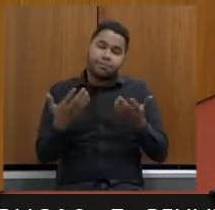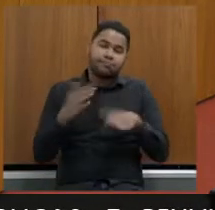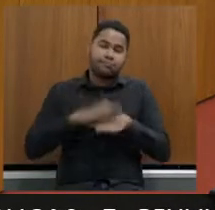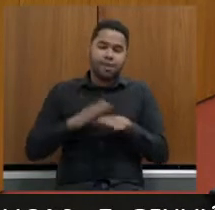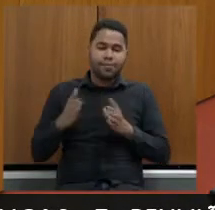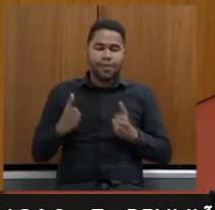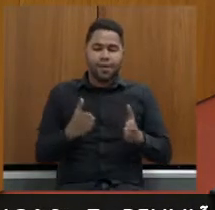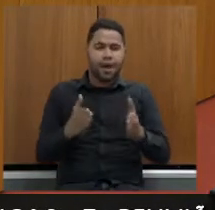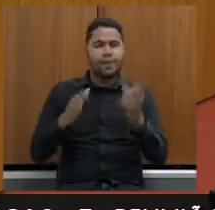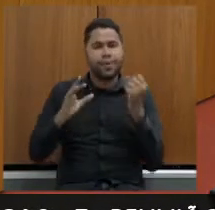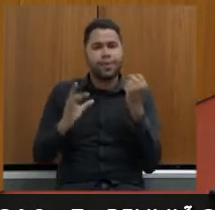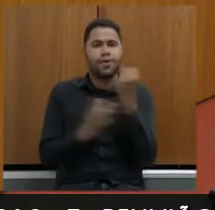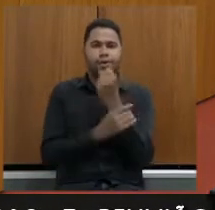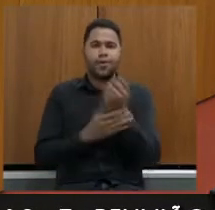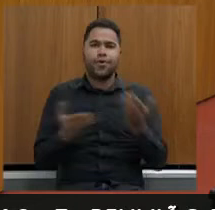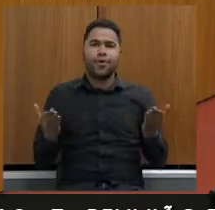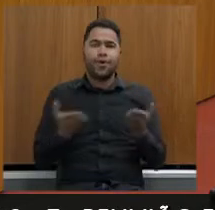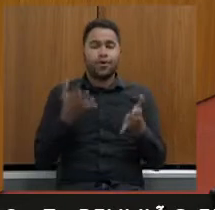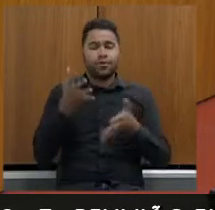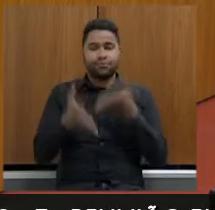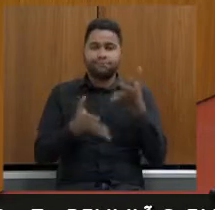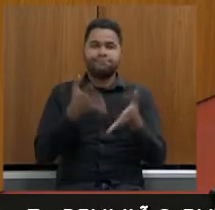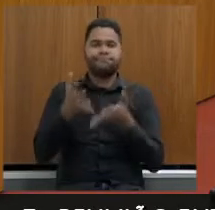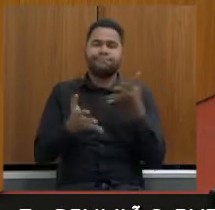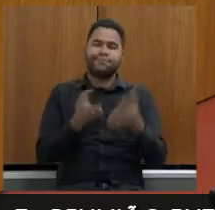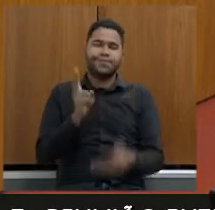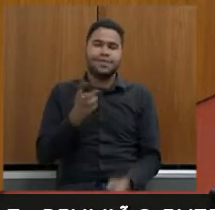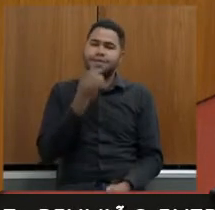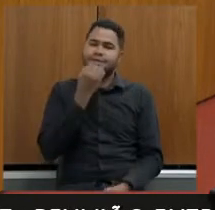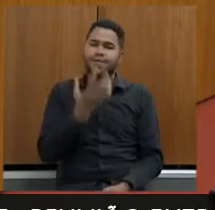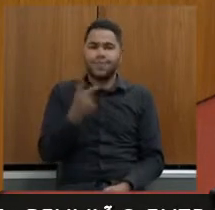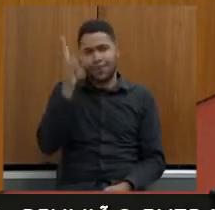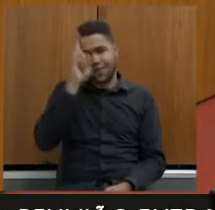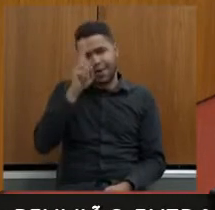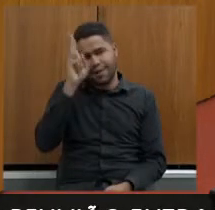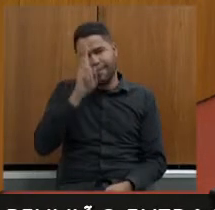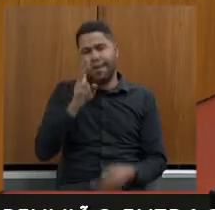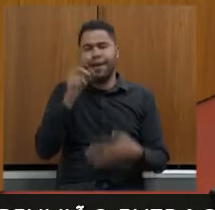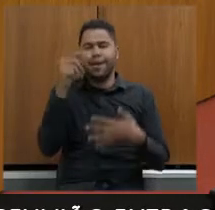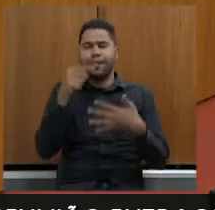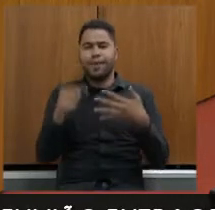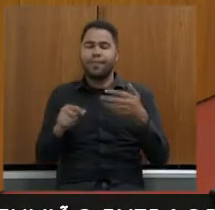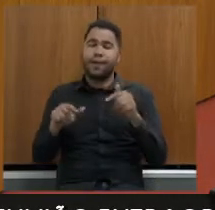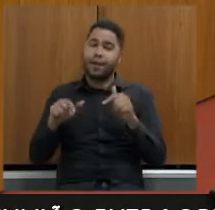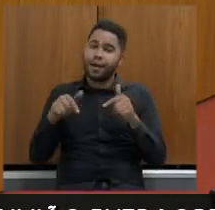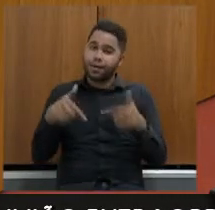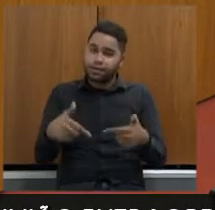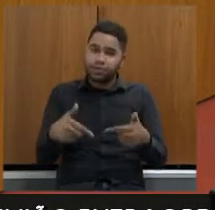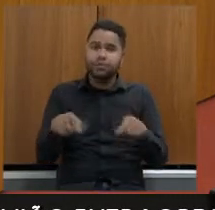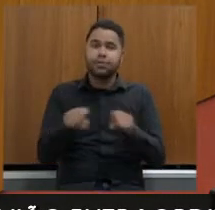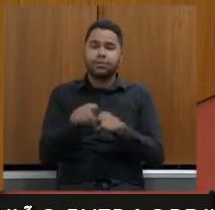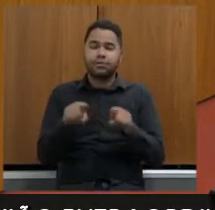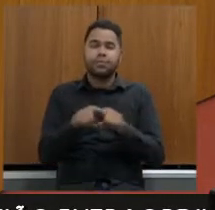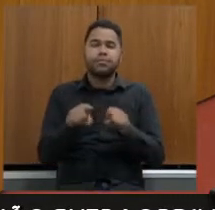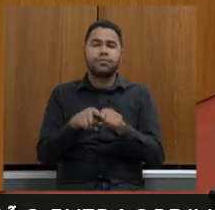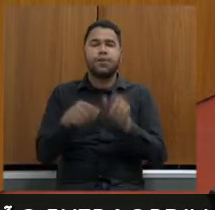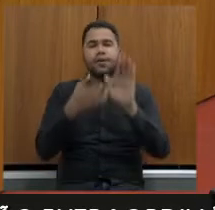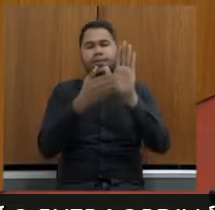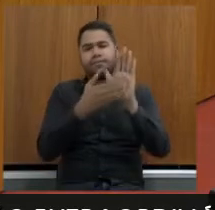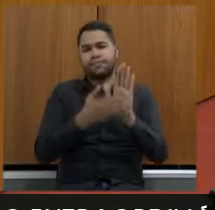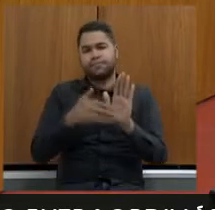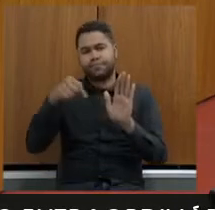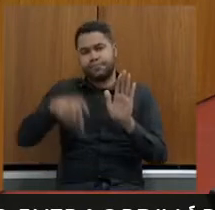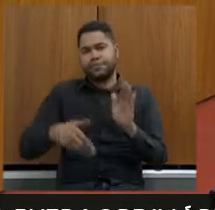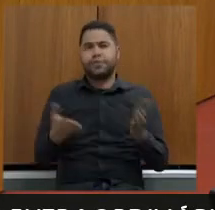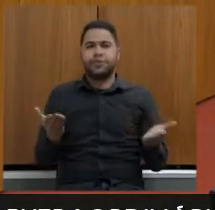assegurado e vê-la hoje pronunciando é sempre bom lembrar dos casos das ações que a senhora Laviola tratava aqui na casa